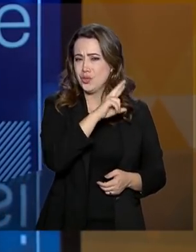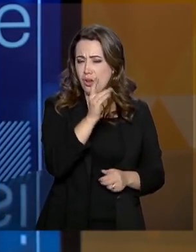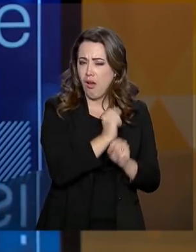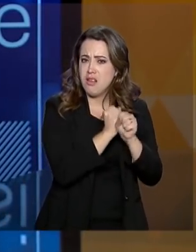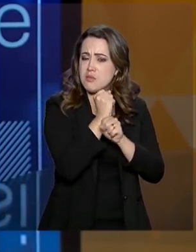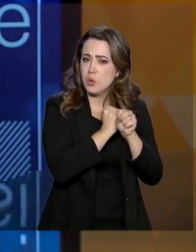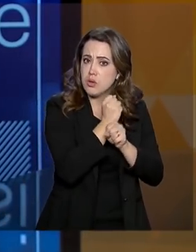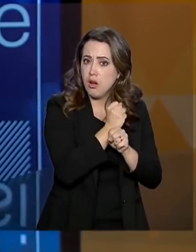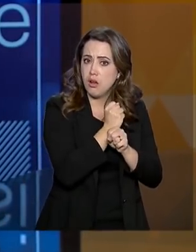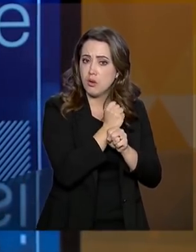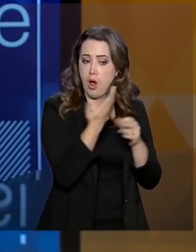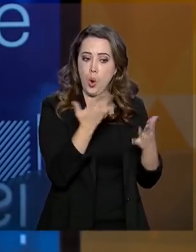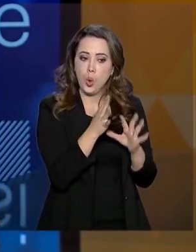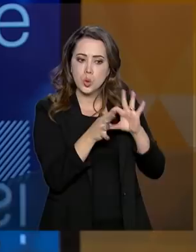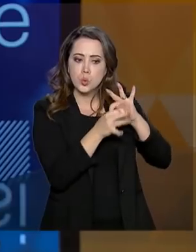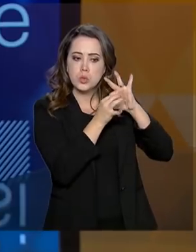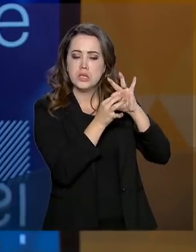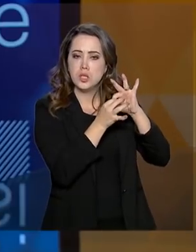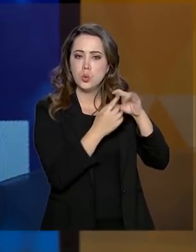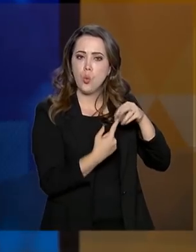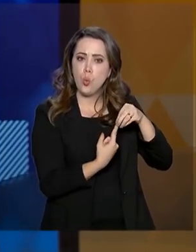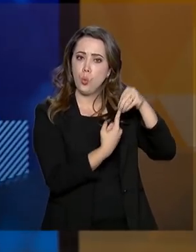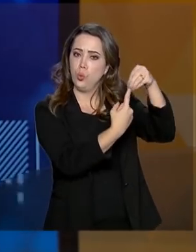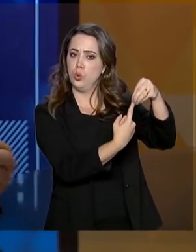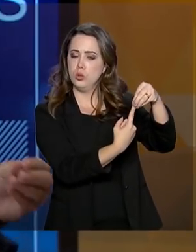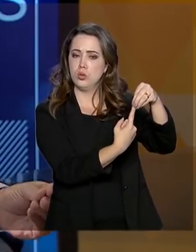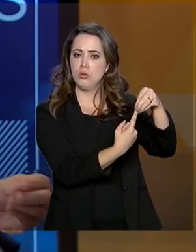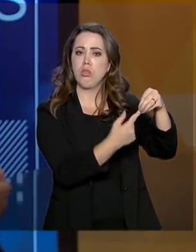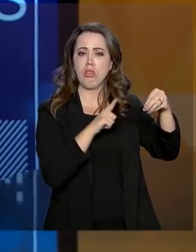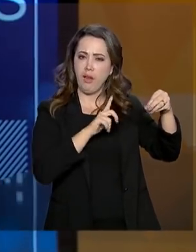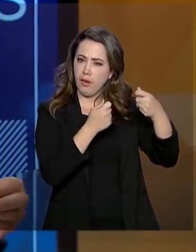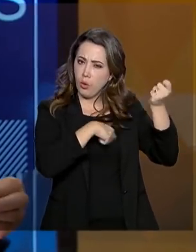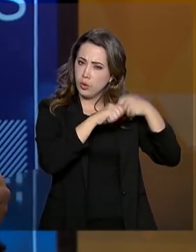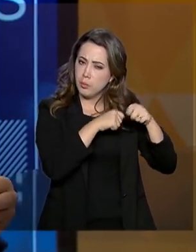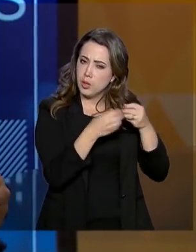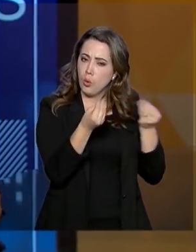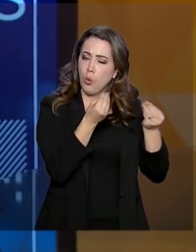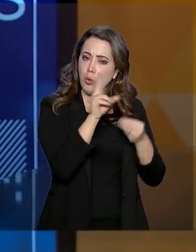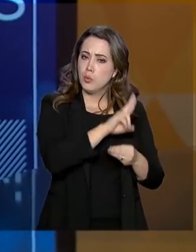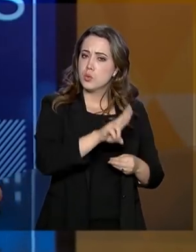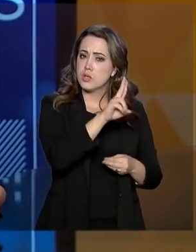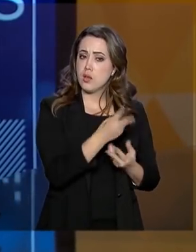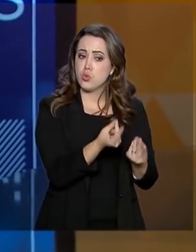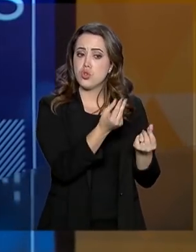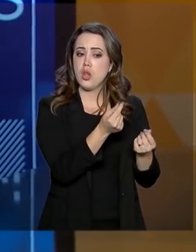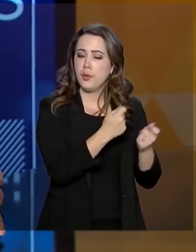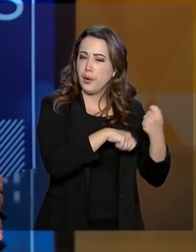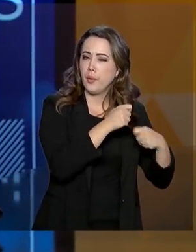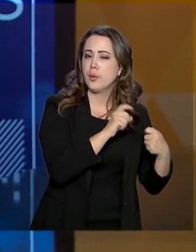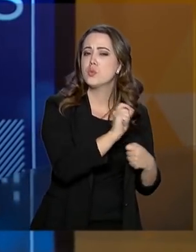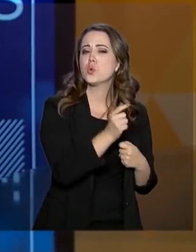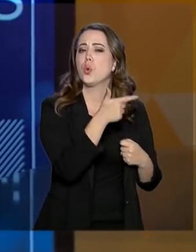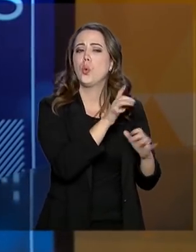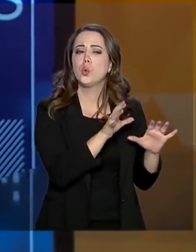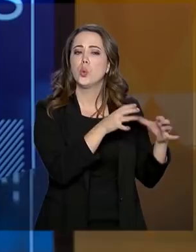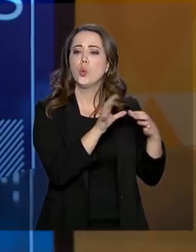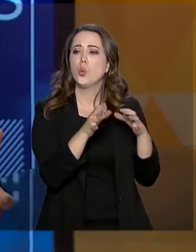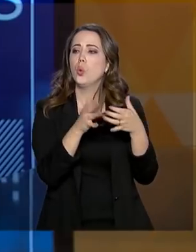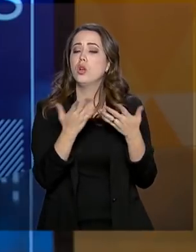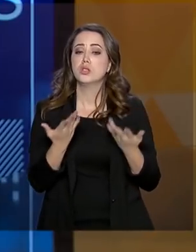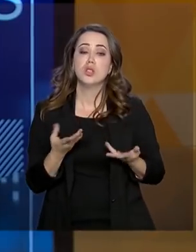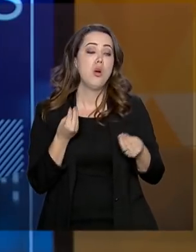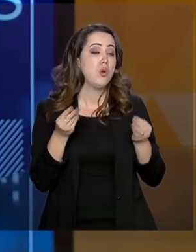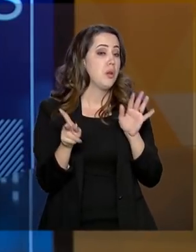unificação, vai ocorrer essa economia e como esse recurso pode ser utilizado em outro segmento ou